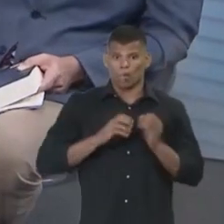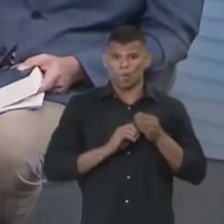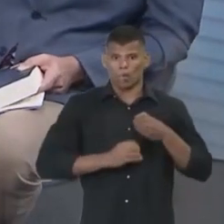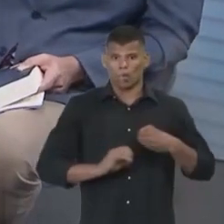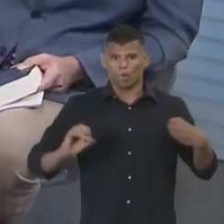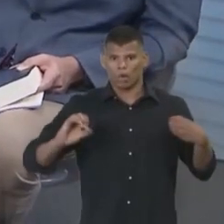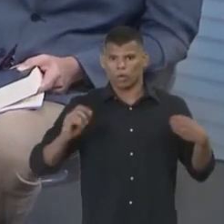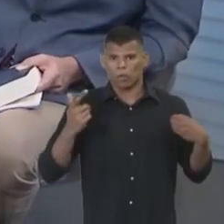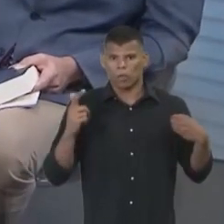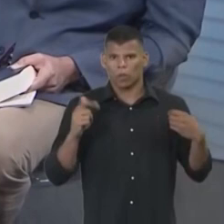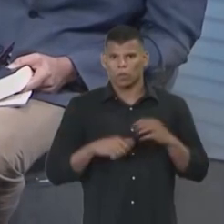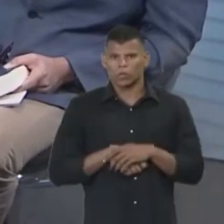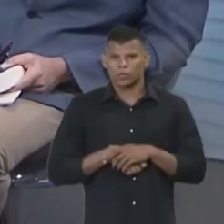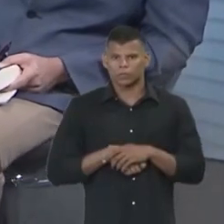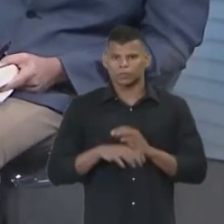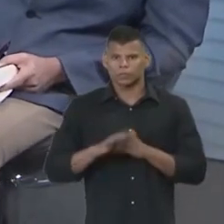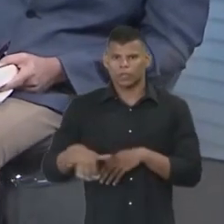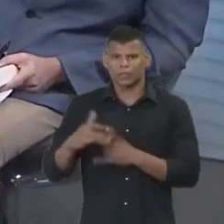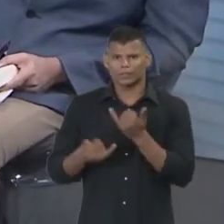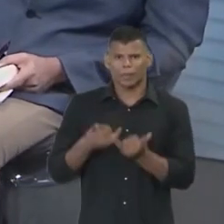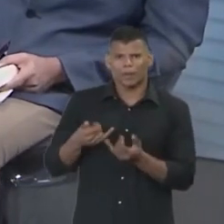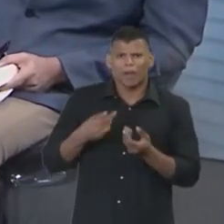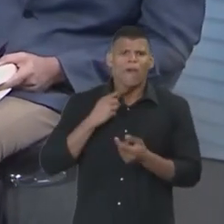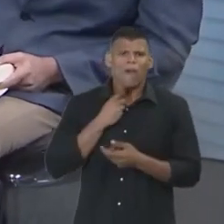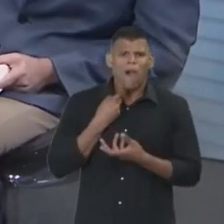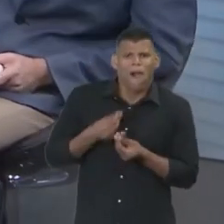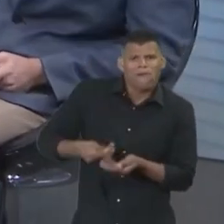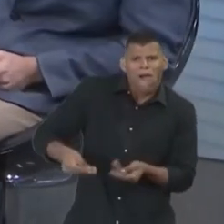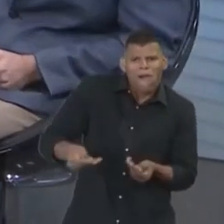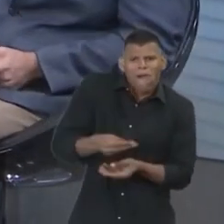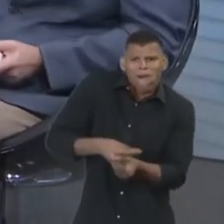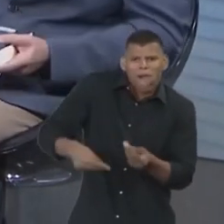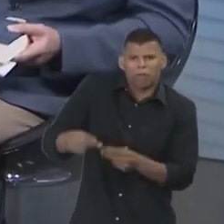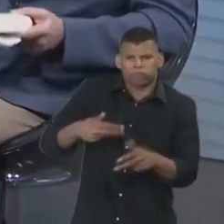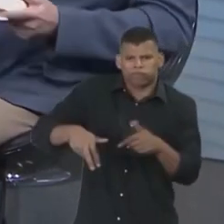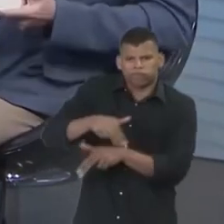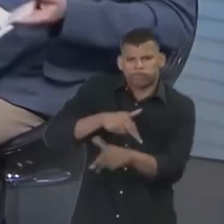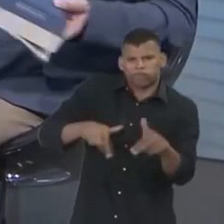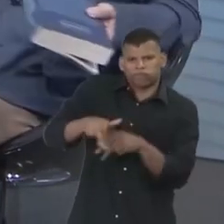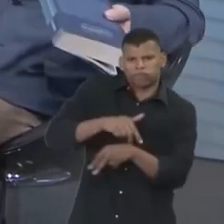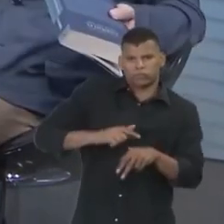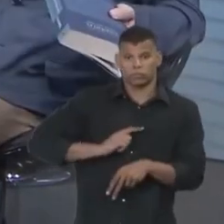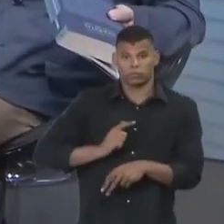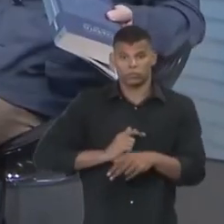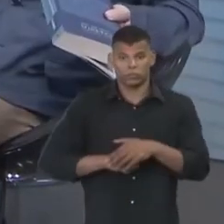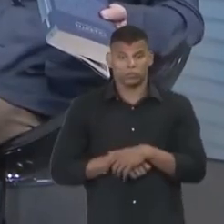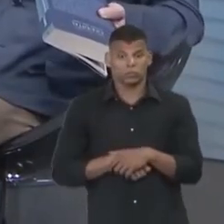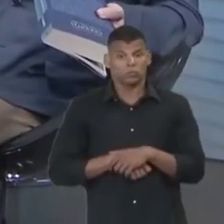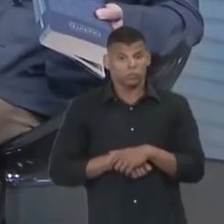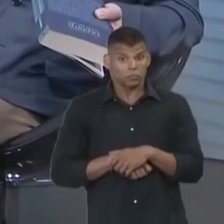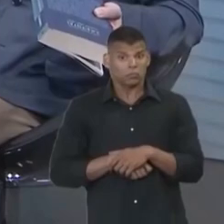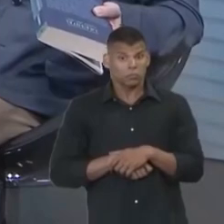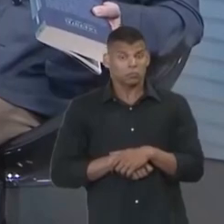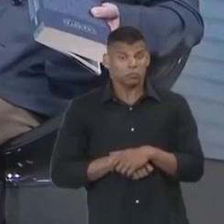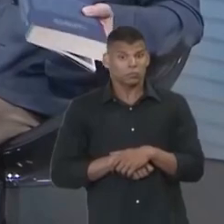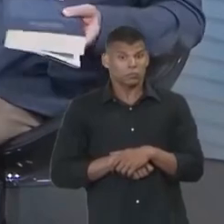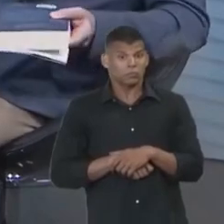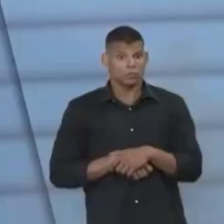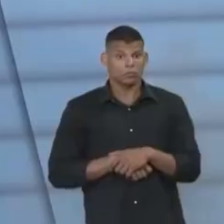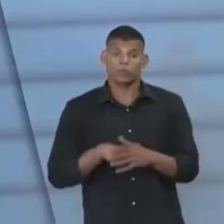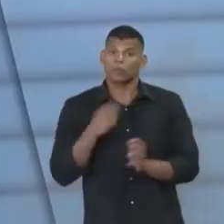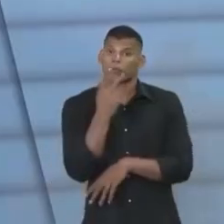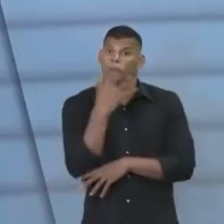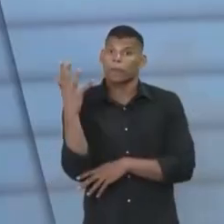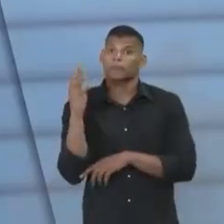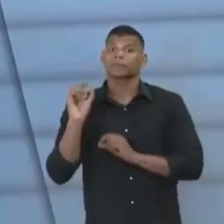brincando na lama, na lama fétida. E aí o surlotado? O surlotado. Por quê? Porque o meu